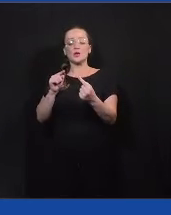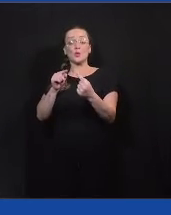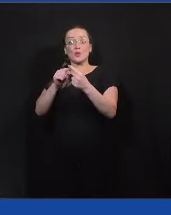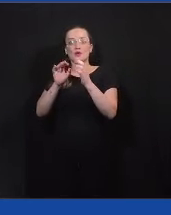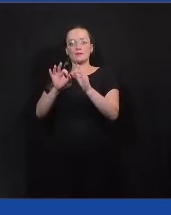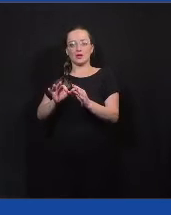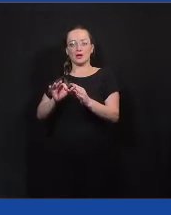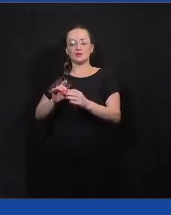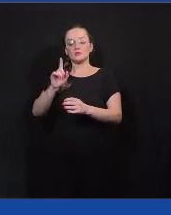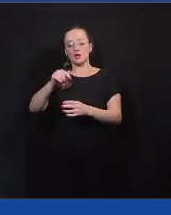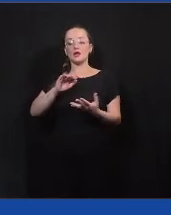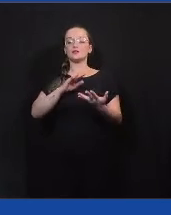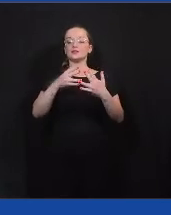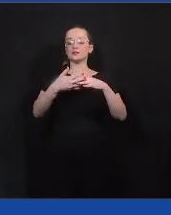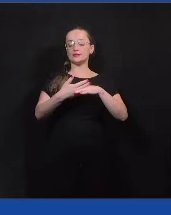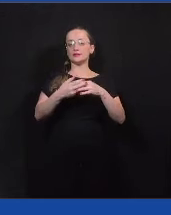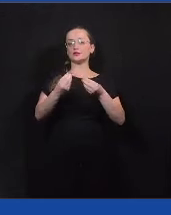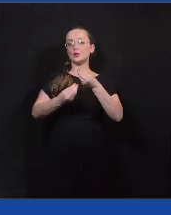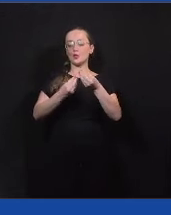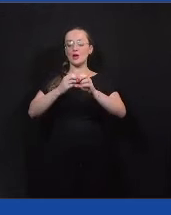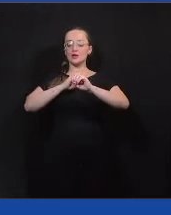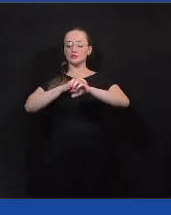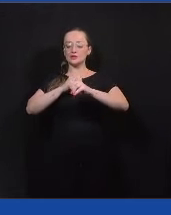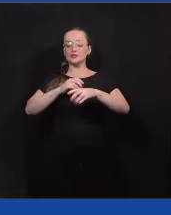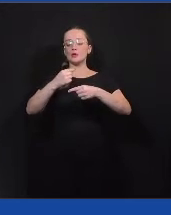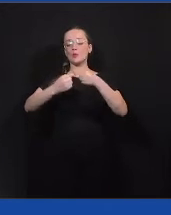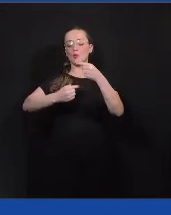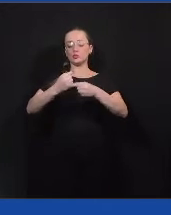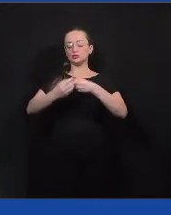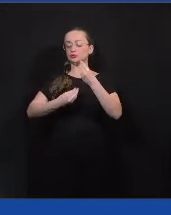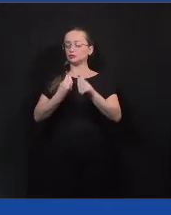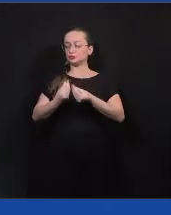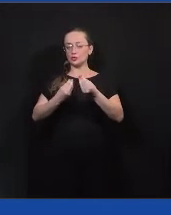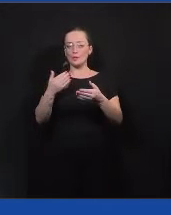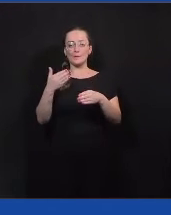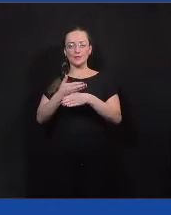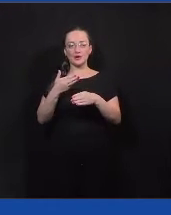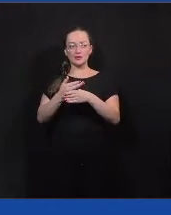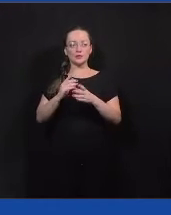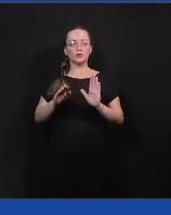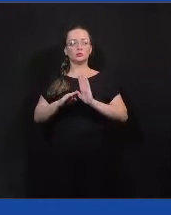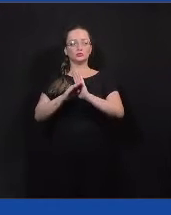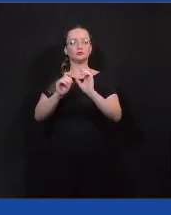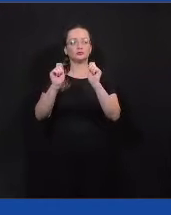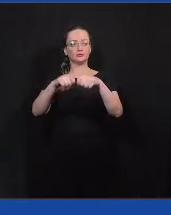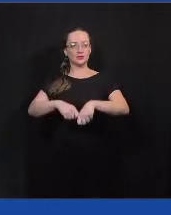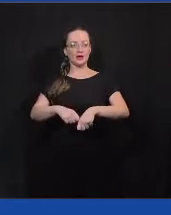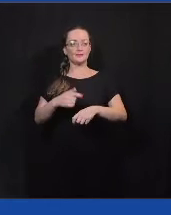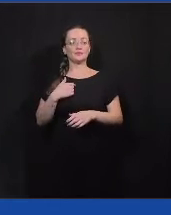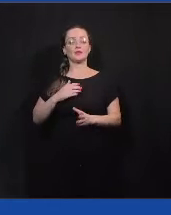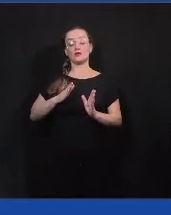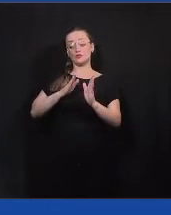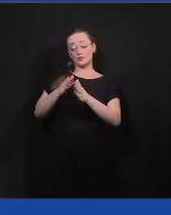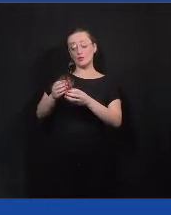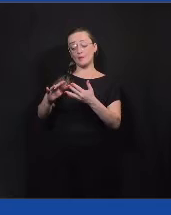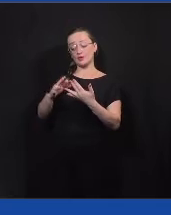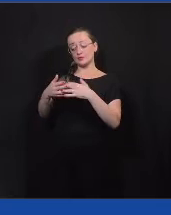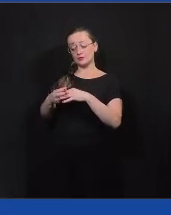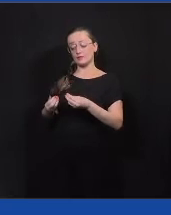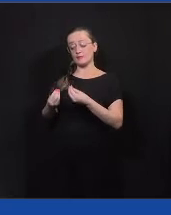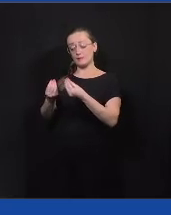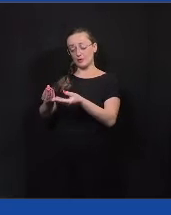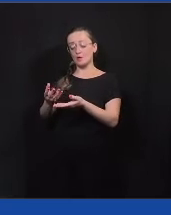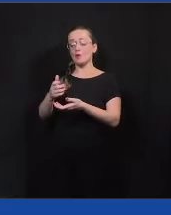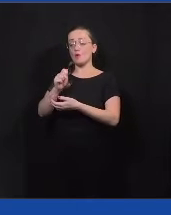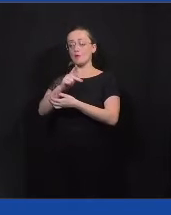cidadania, com educação política, com facilitação, com gamificação, para o lado do cidadão a gente fez um aplicativo de celular